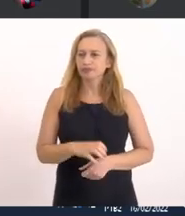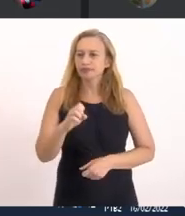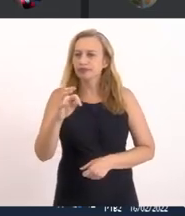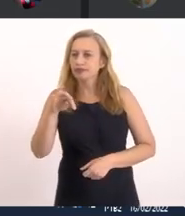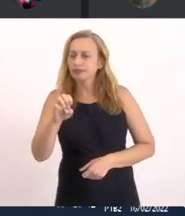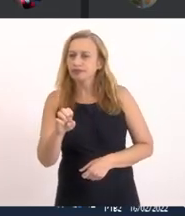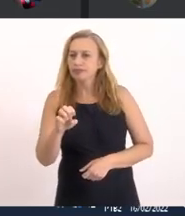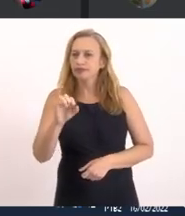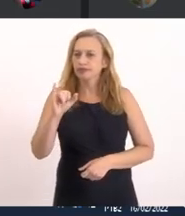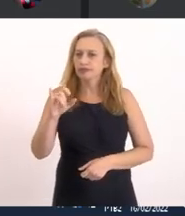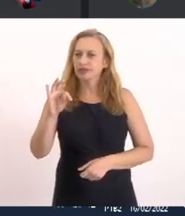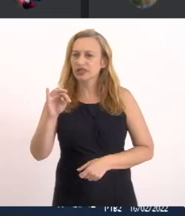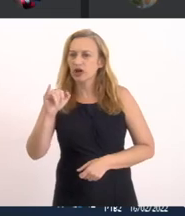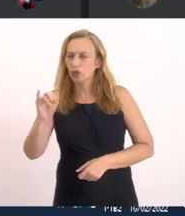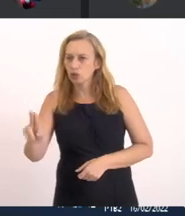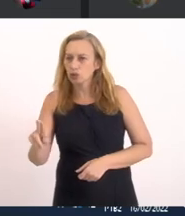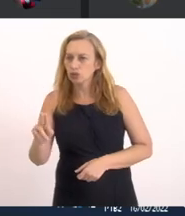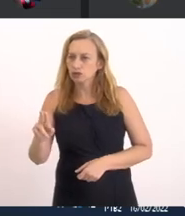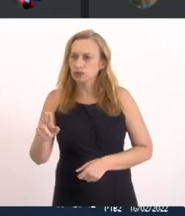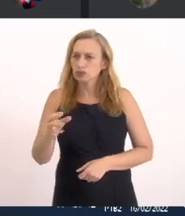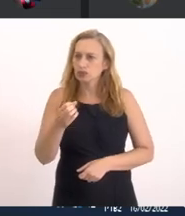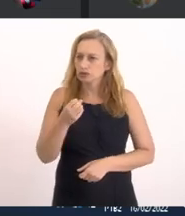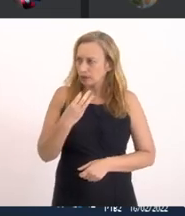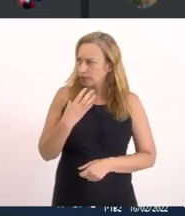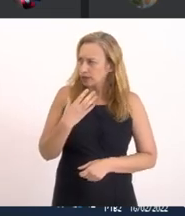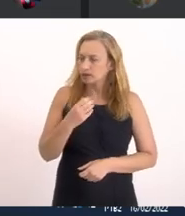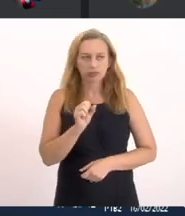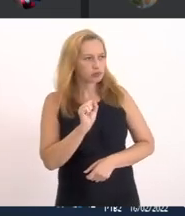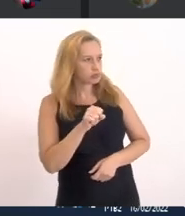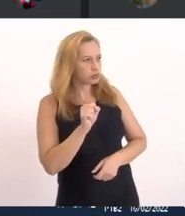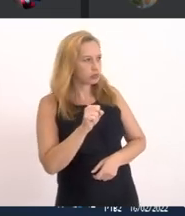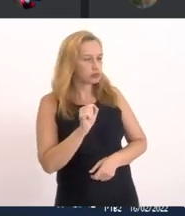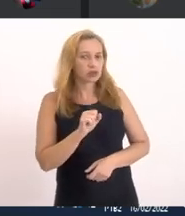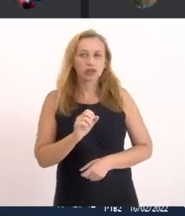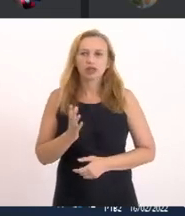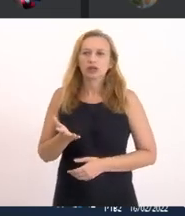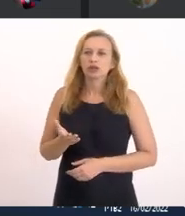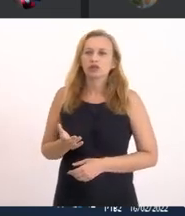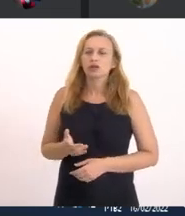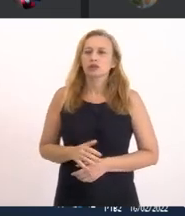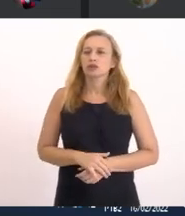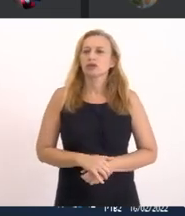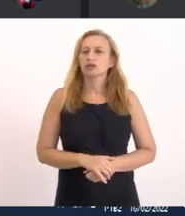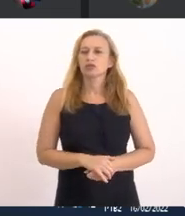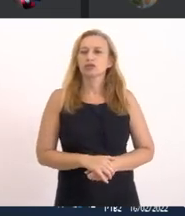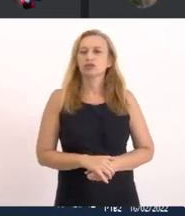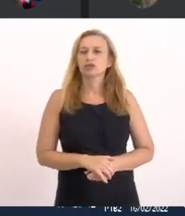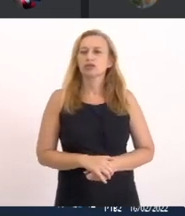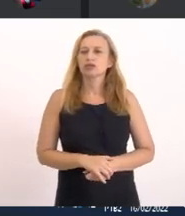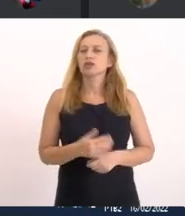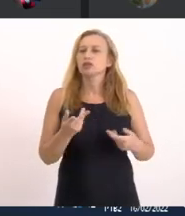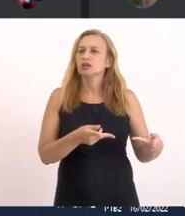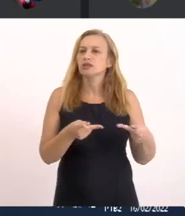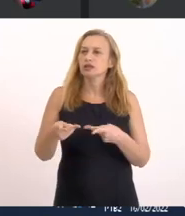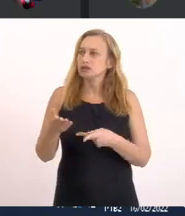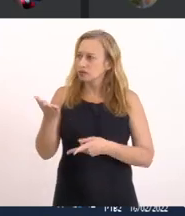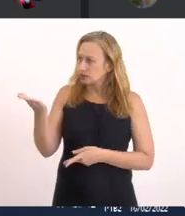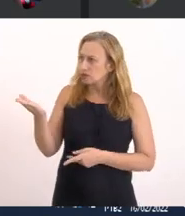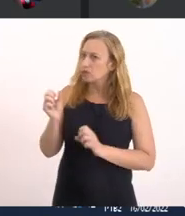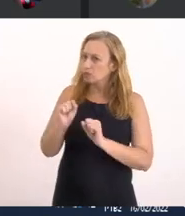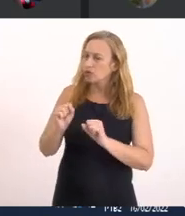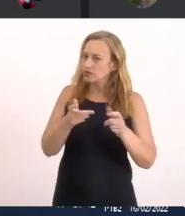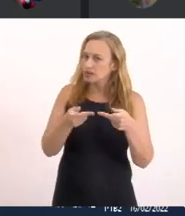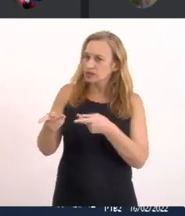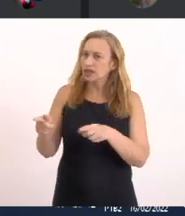Itaúna Está funcionando? Plenamente Inclusive Quando Na visita do senhor A gente pode até